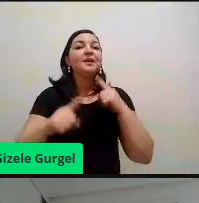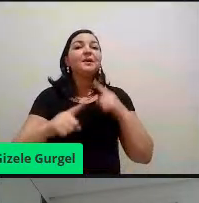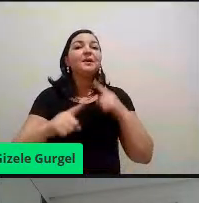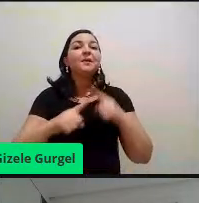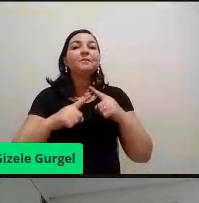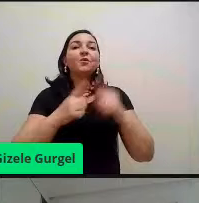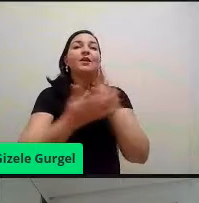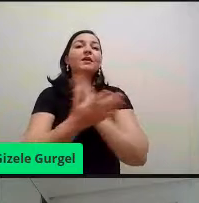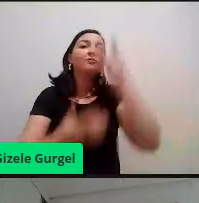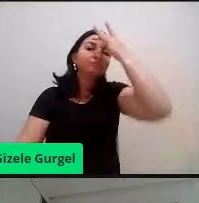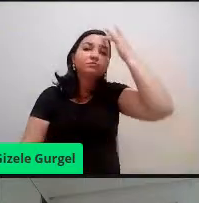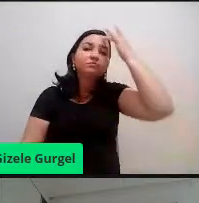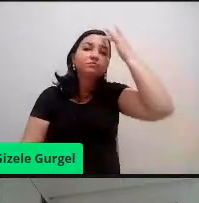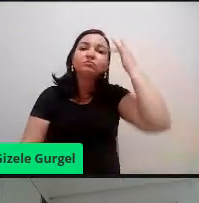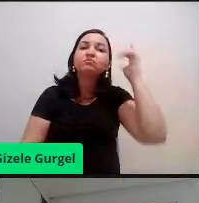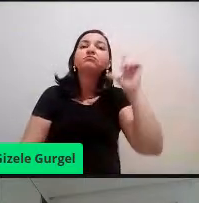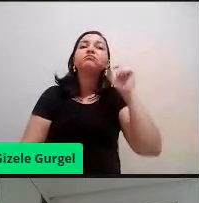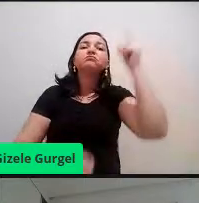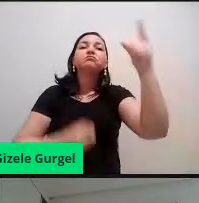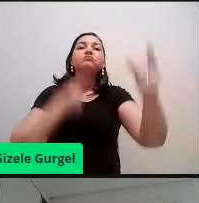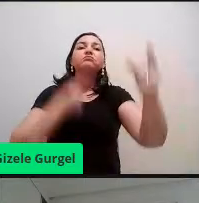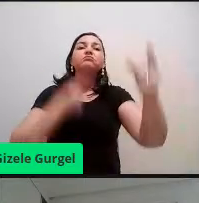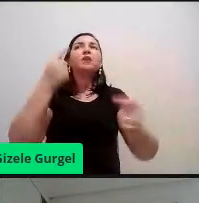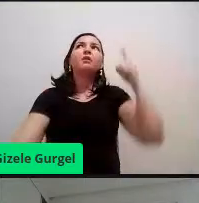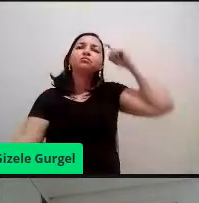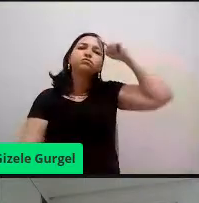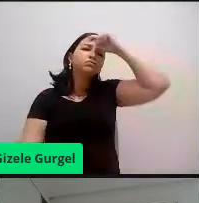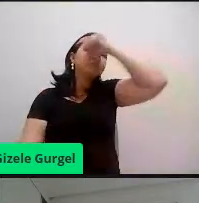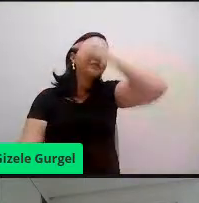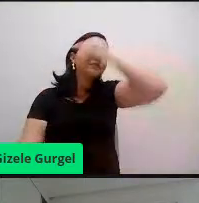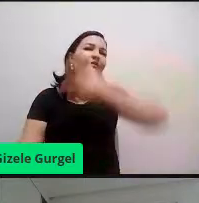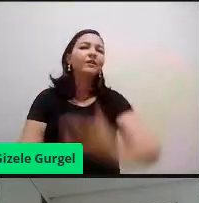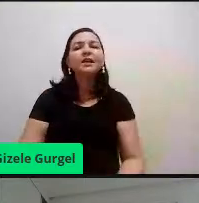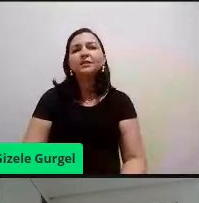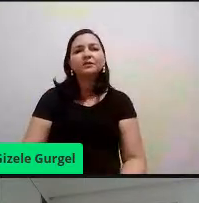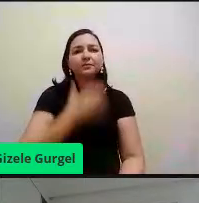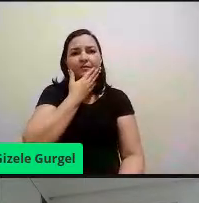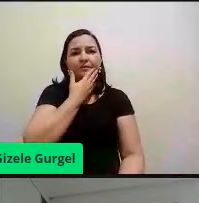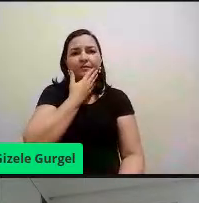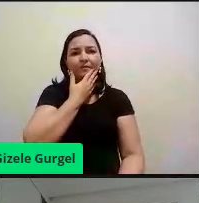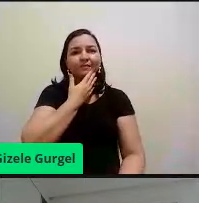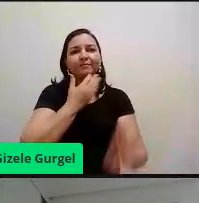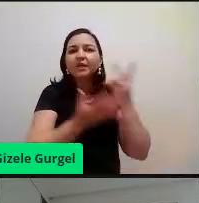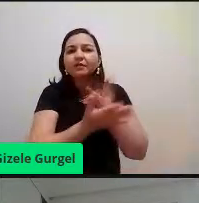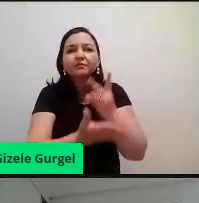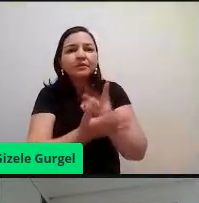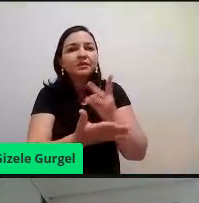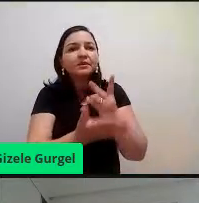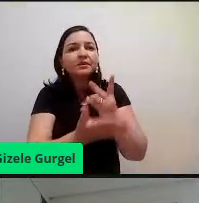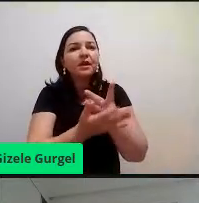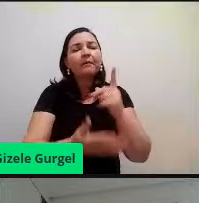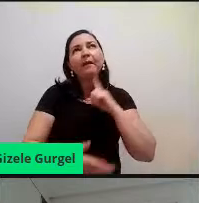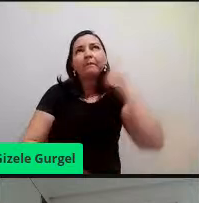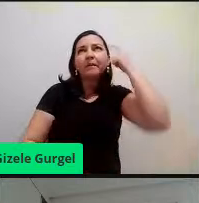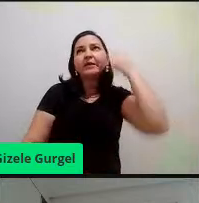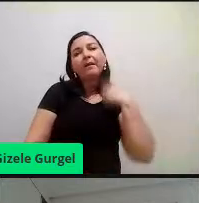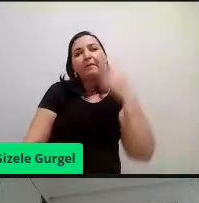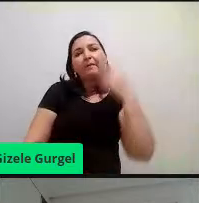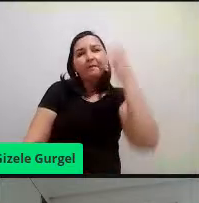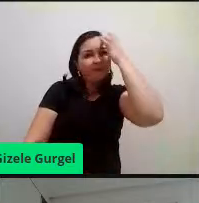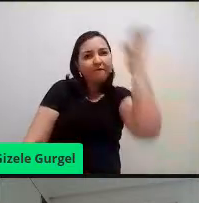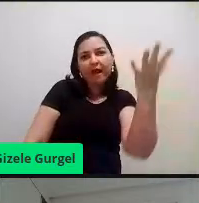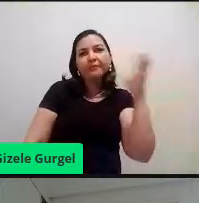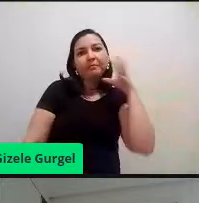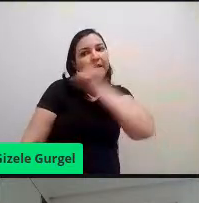vezes, é aquela coisa realmente difícil, né, e a gente sempre busca o mais prático, né, o mais rápido,